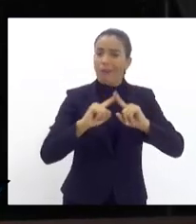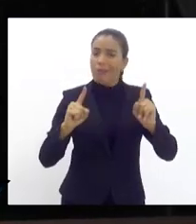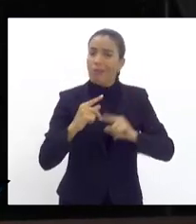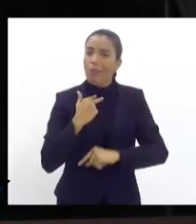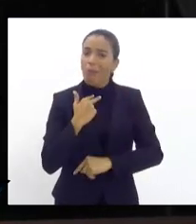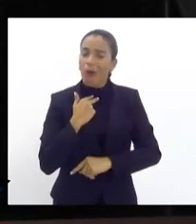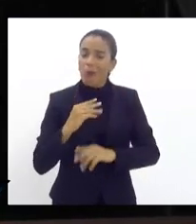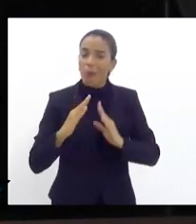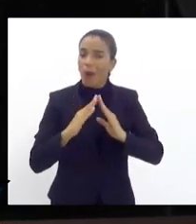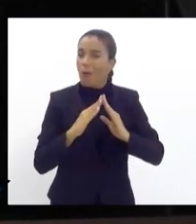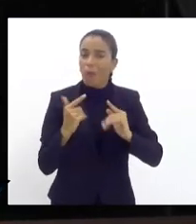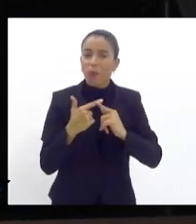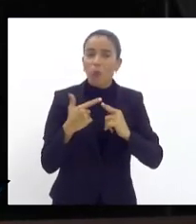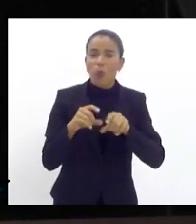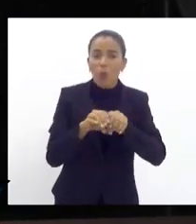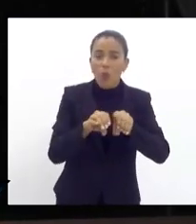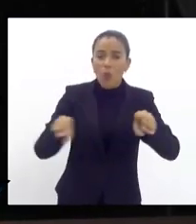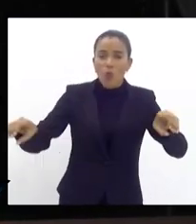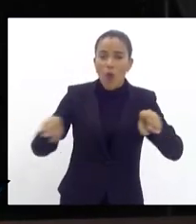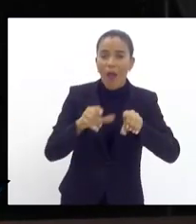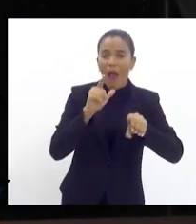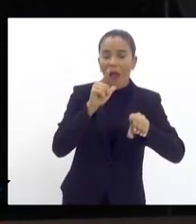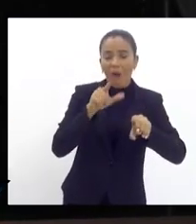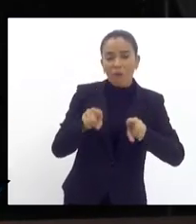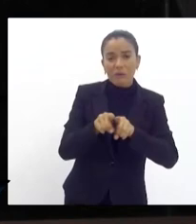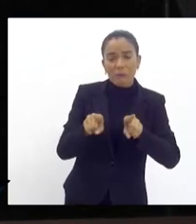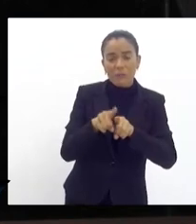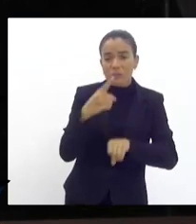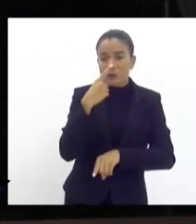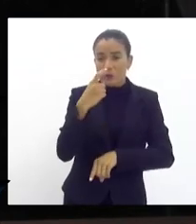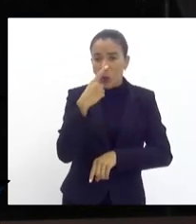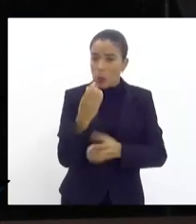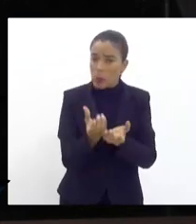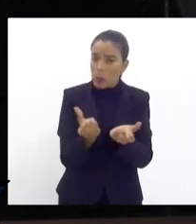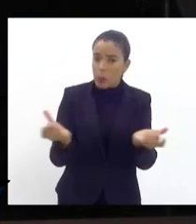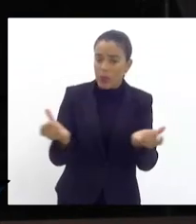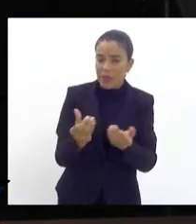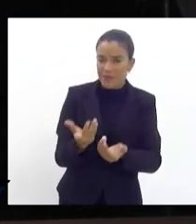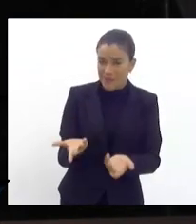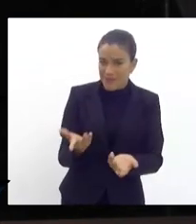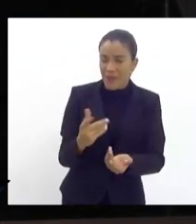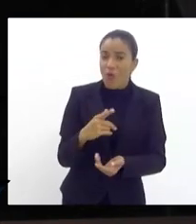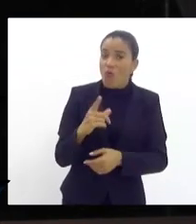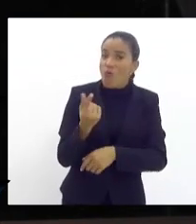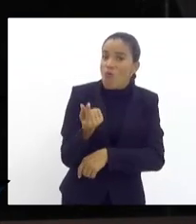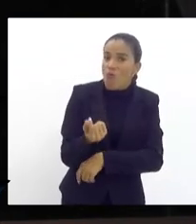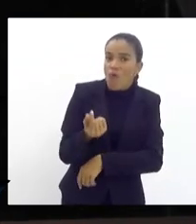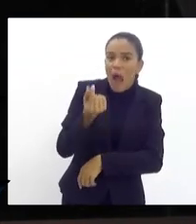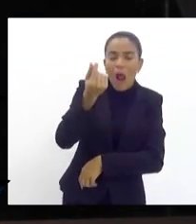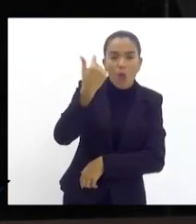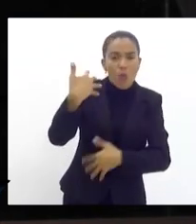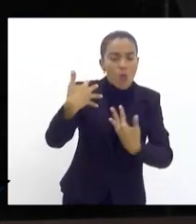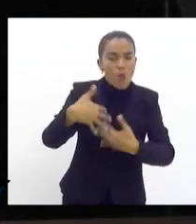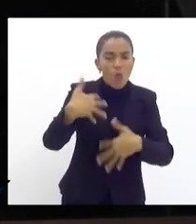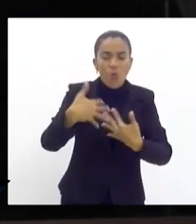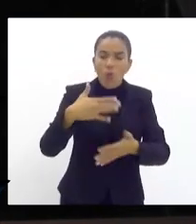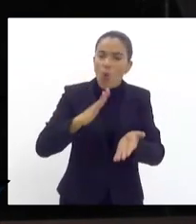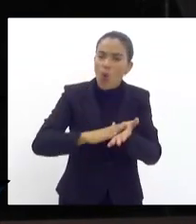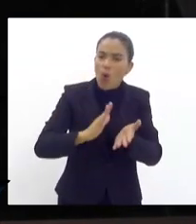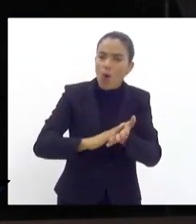porque não tem ligação de rede de água nem de esgoto chega a ser um absurdo e o valor cobrado mais absurdo ainda porque isso